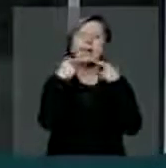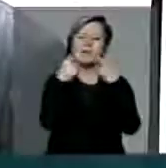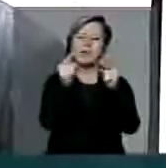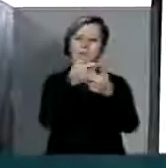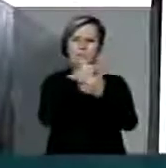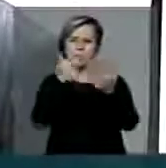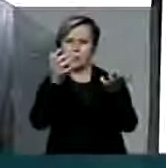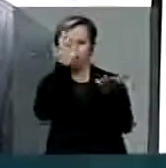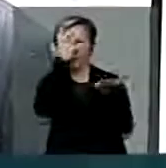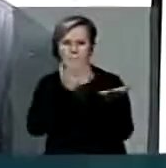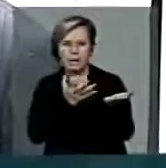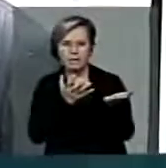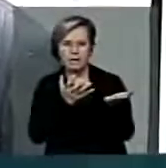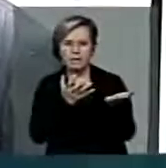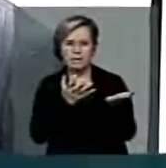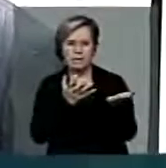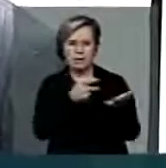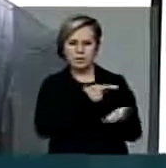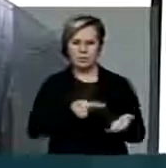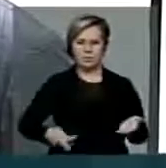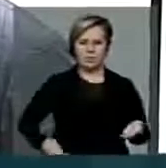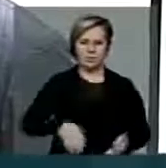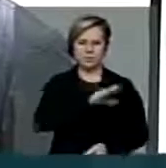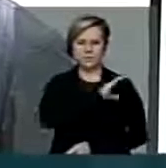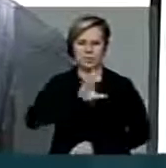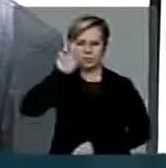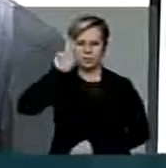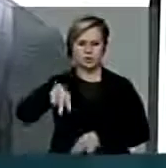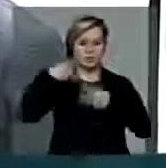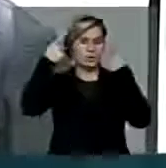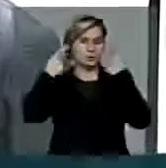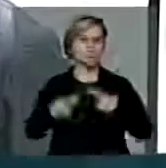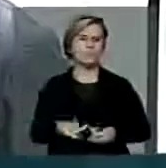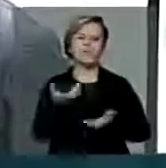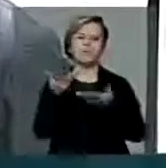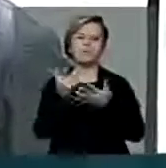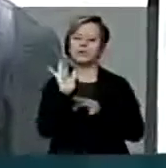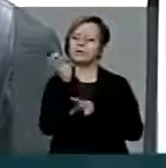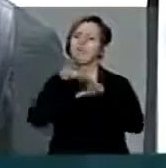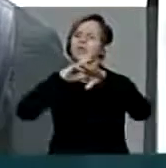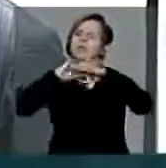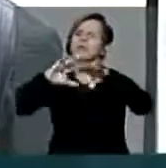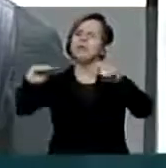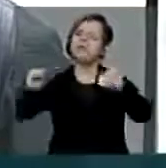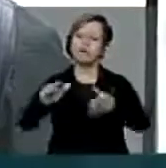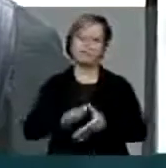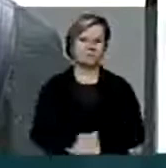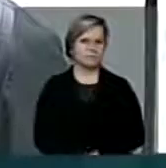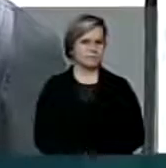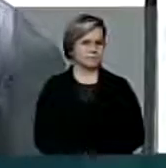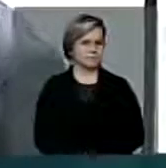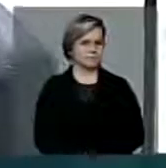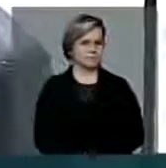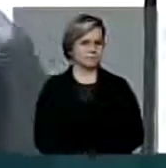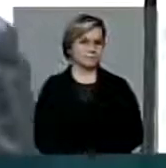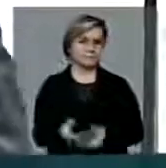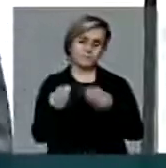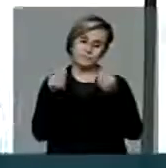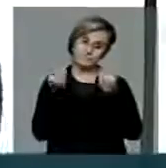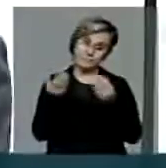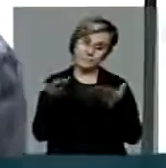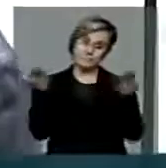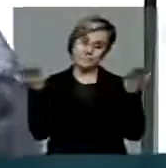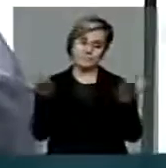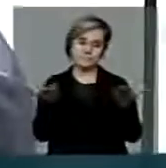coisas sérias e o presidente da Comissão de Direitos Humanos querendo curar a gay. Portanto, fica aqui